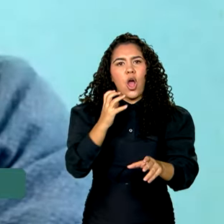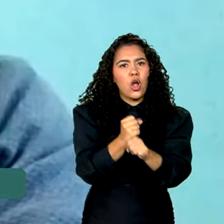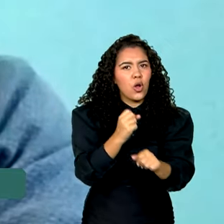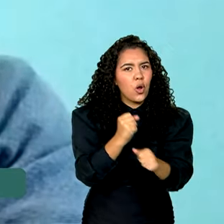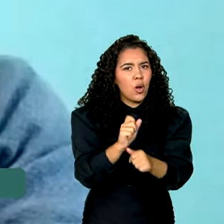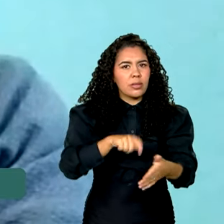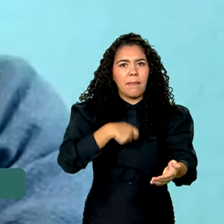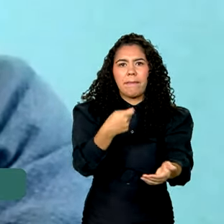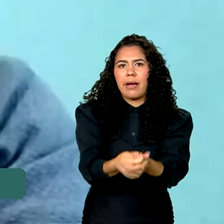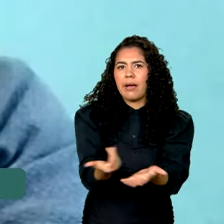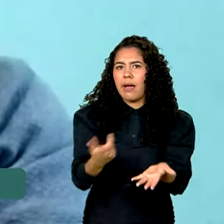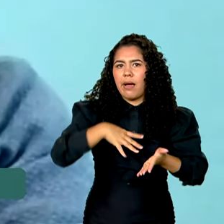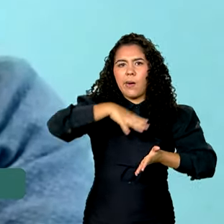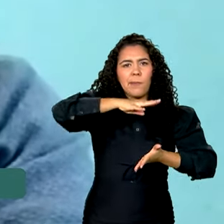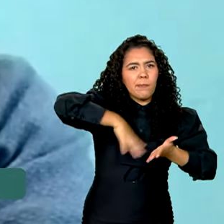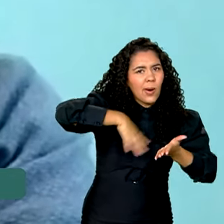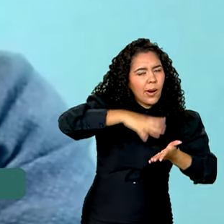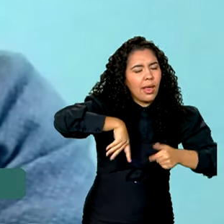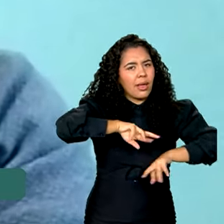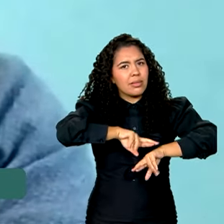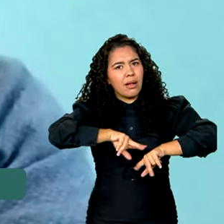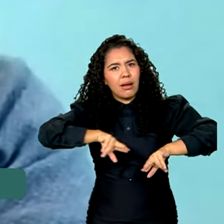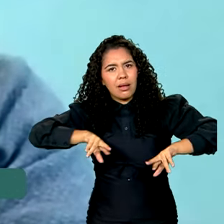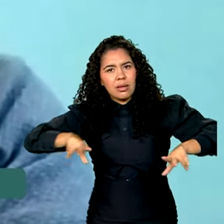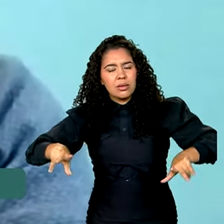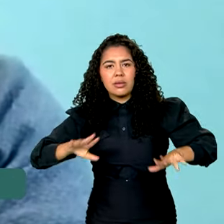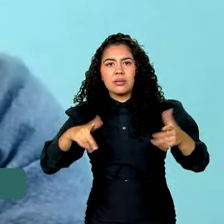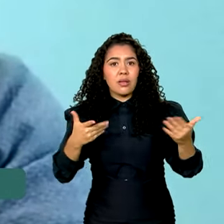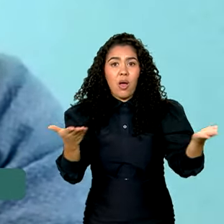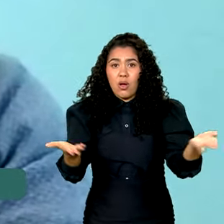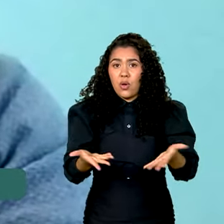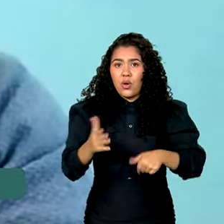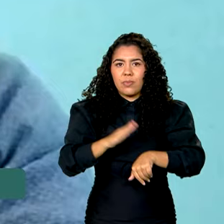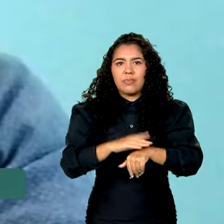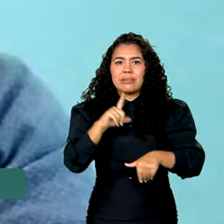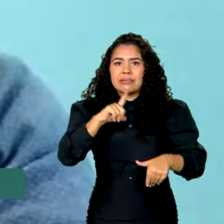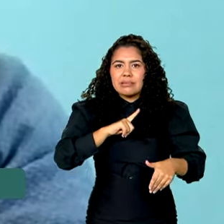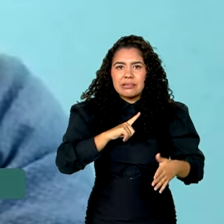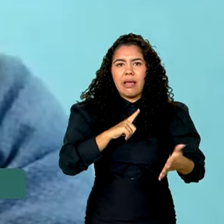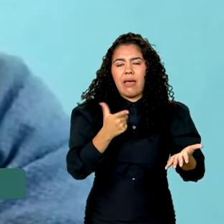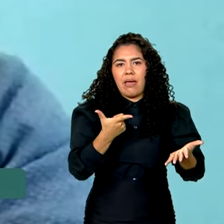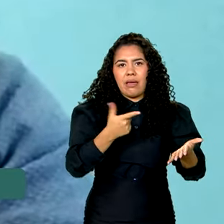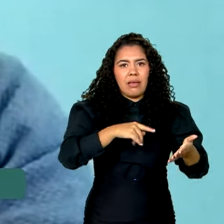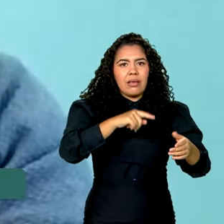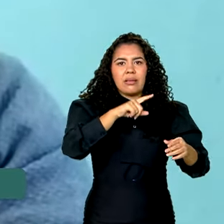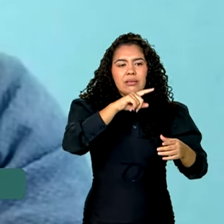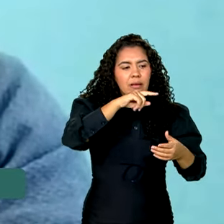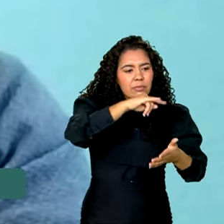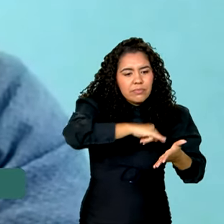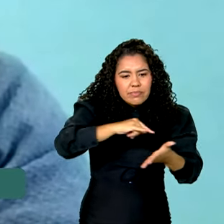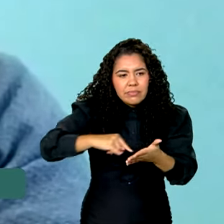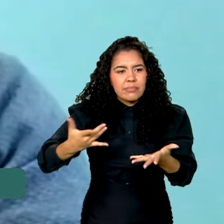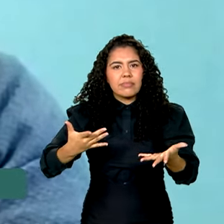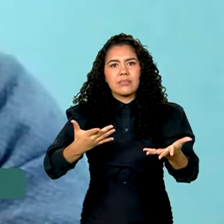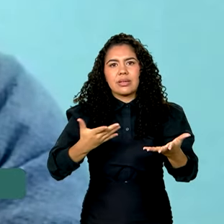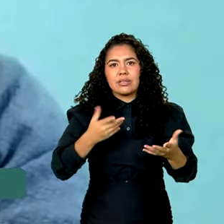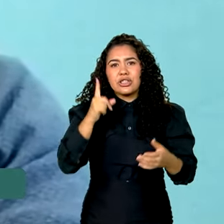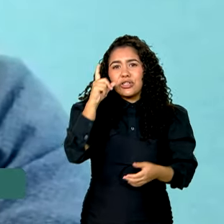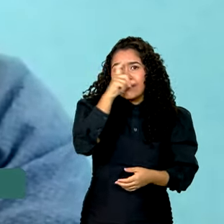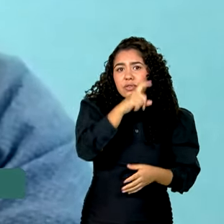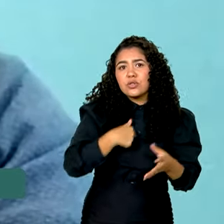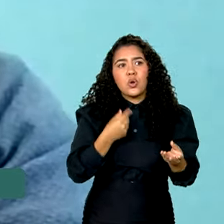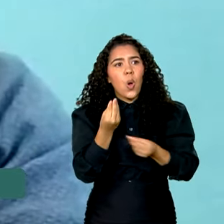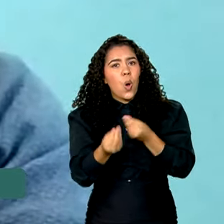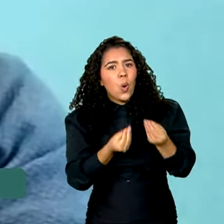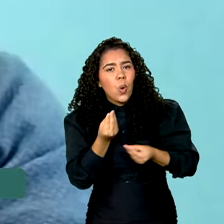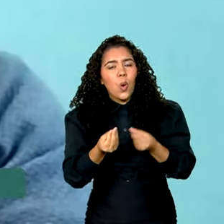boletos e estou com, em nenhum momento estou com essas restrições também. Muito difícil de começar